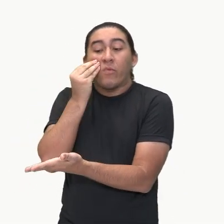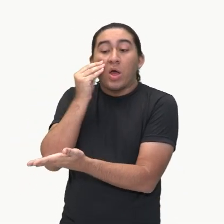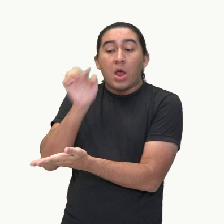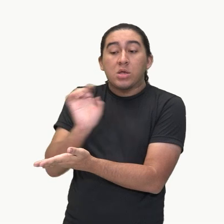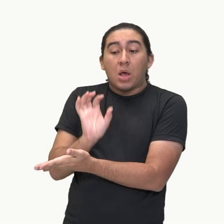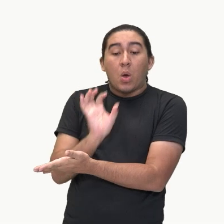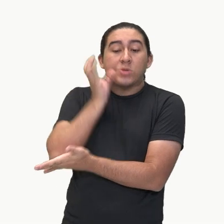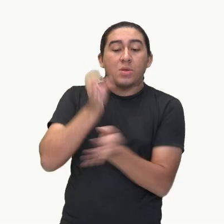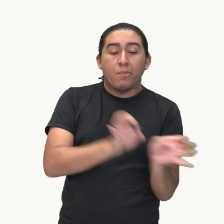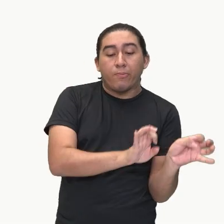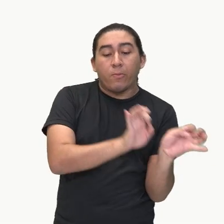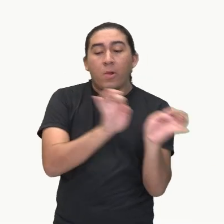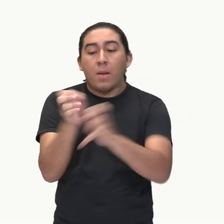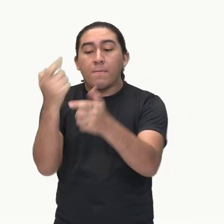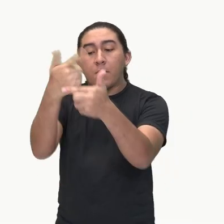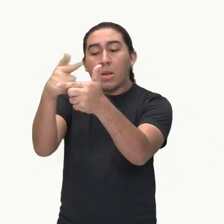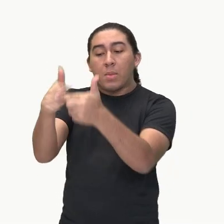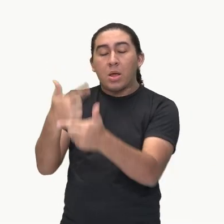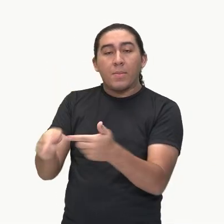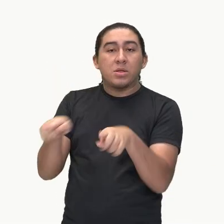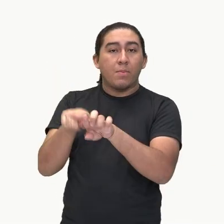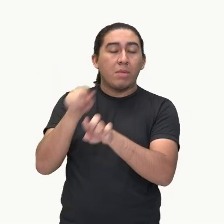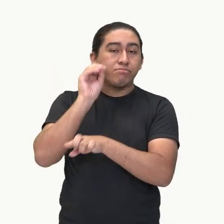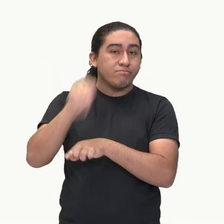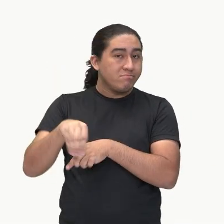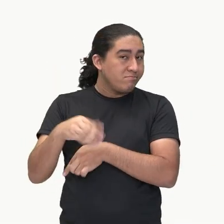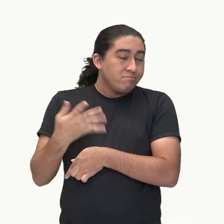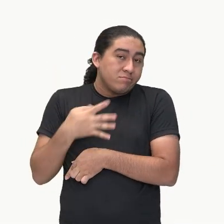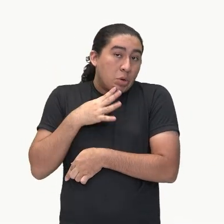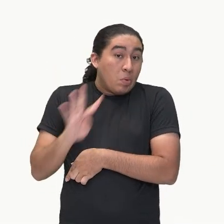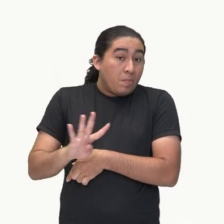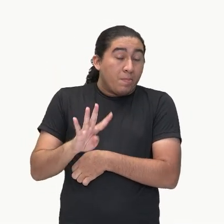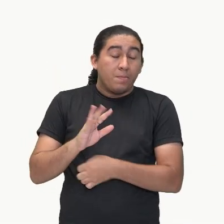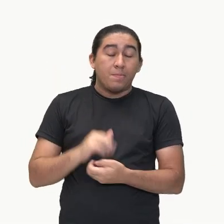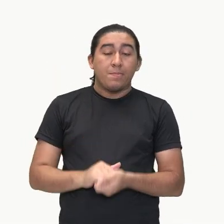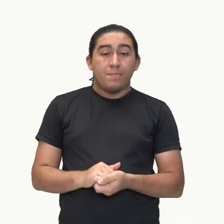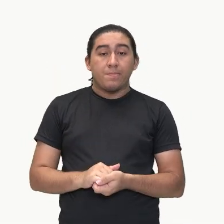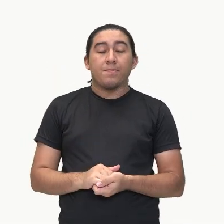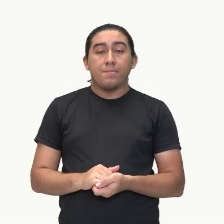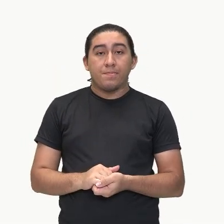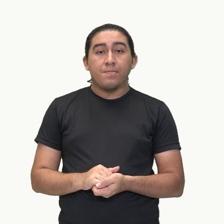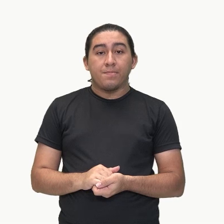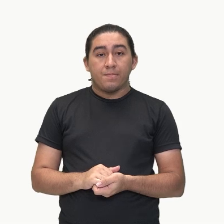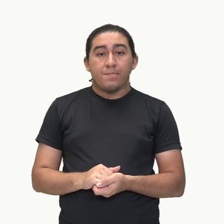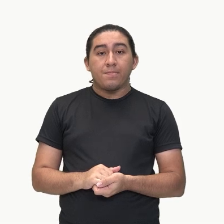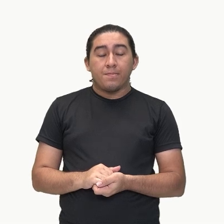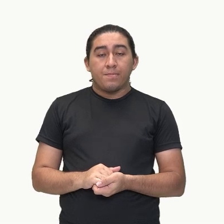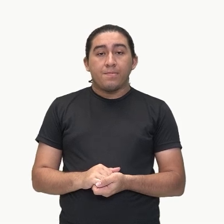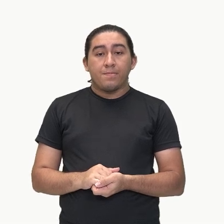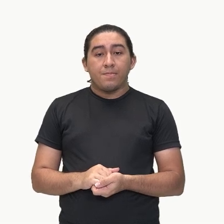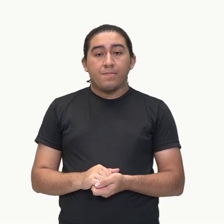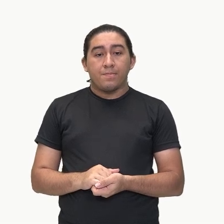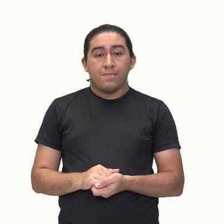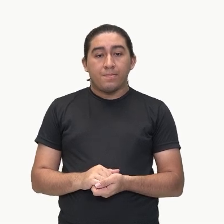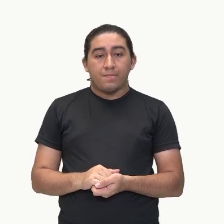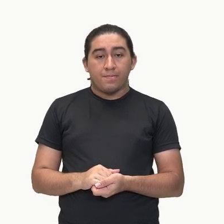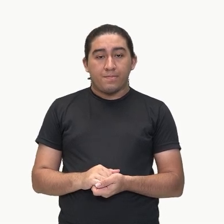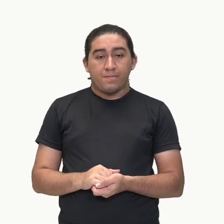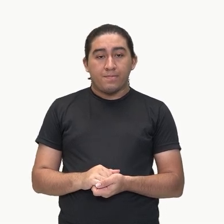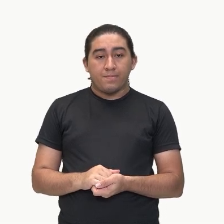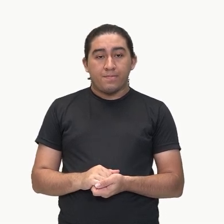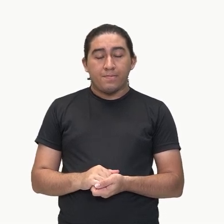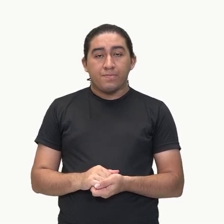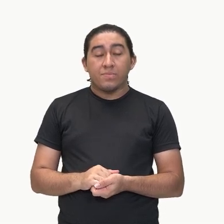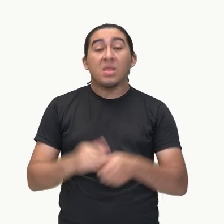indivíduos e ao desconhecimento por parte da população, sobre a diversidade e a